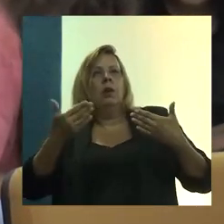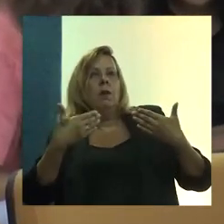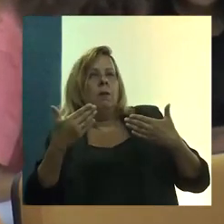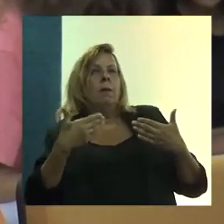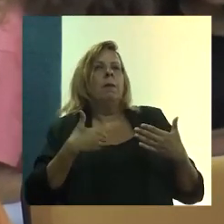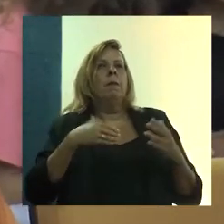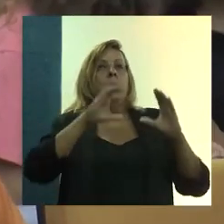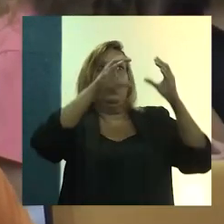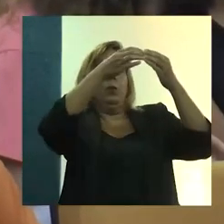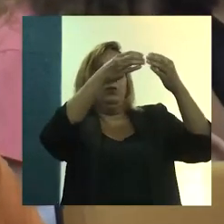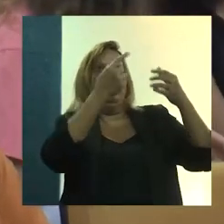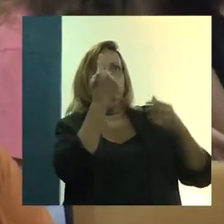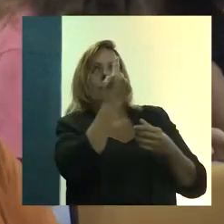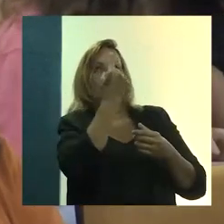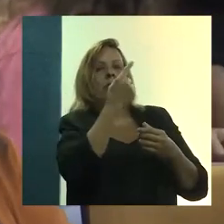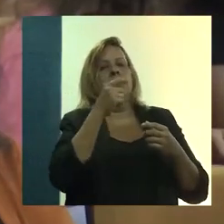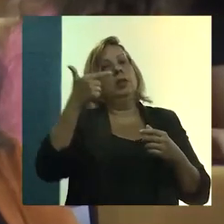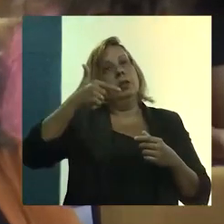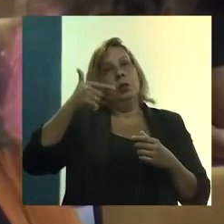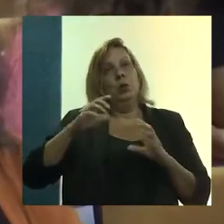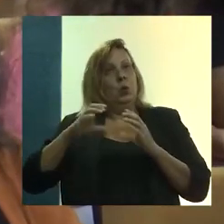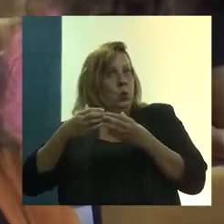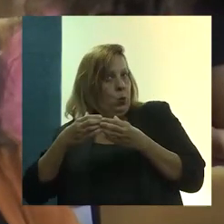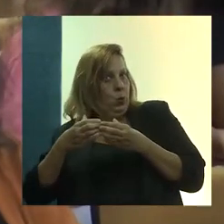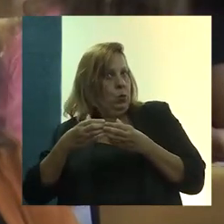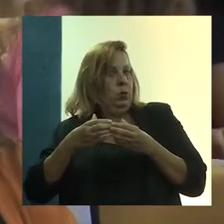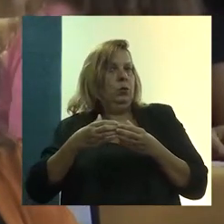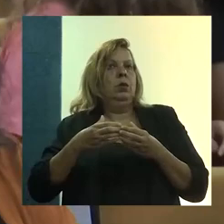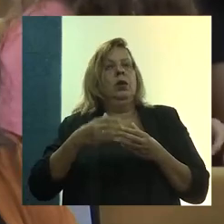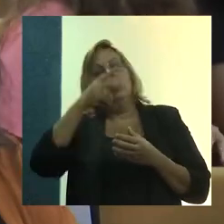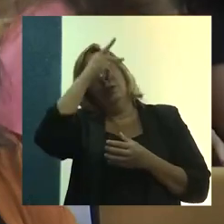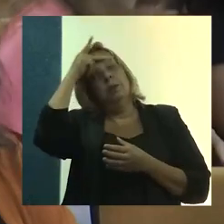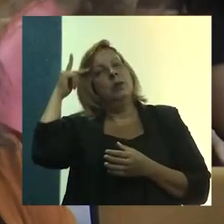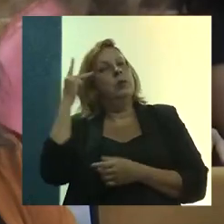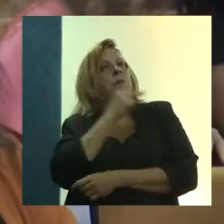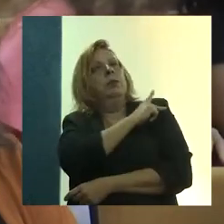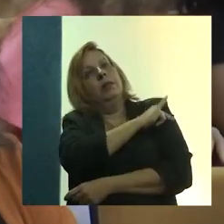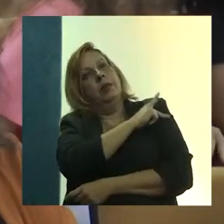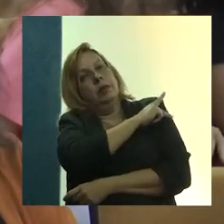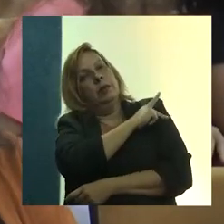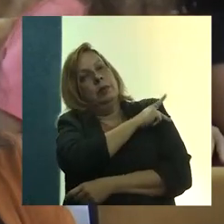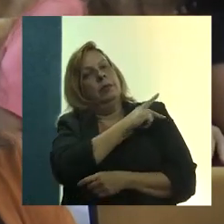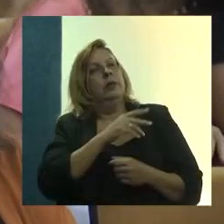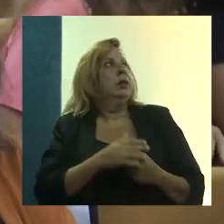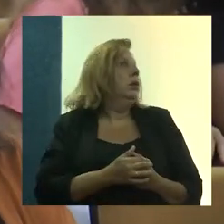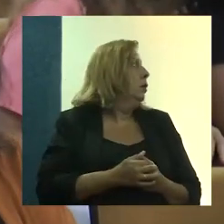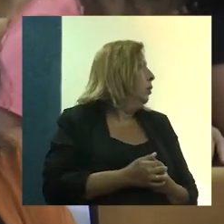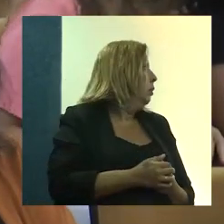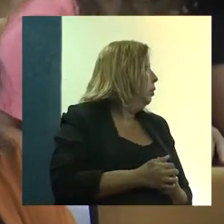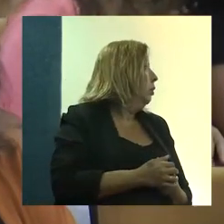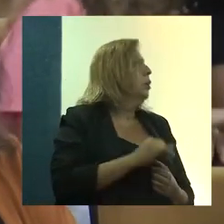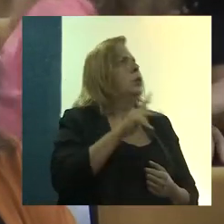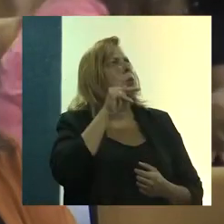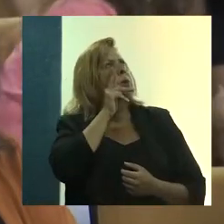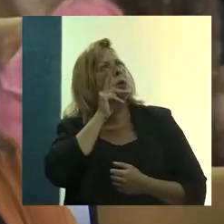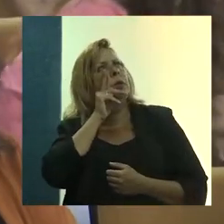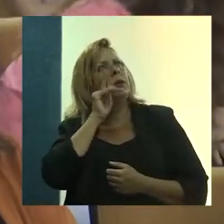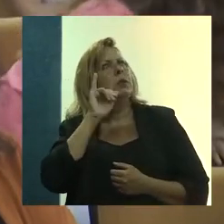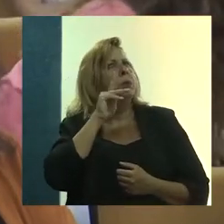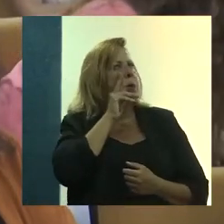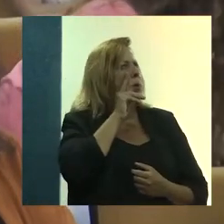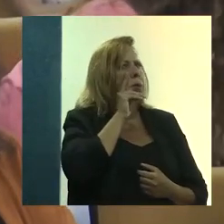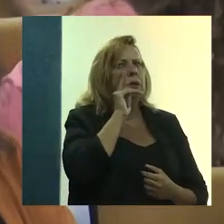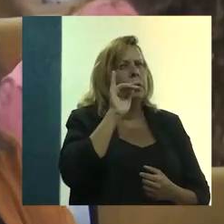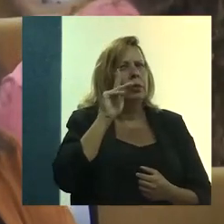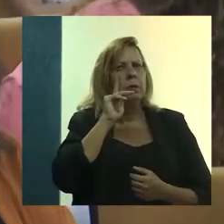turma, criação, segunda turma, aí já com o pessoal da Paraíba chegando, gente de todo o Brasil, mas